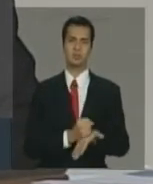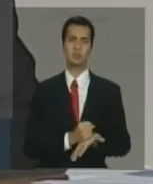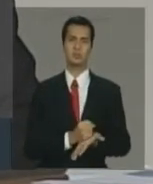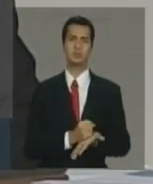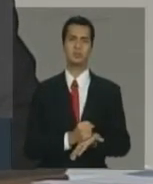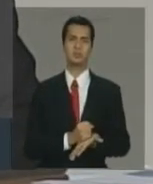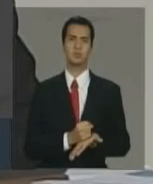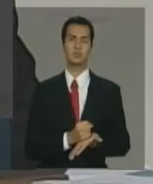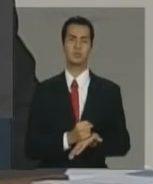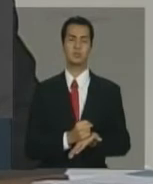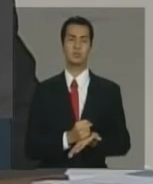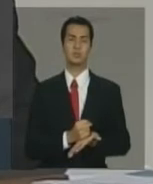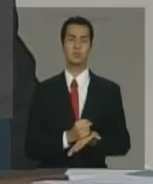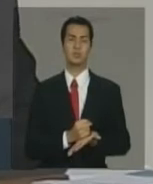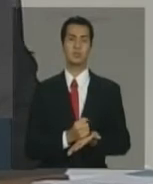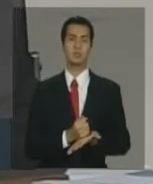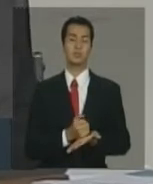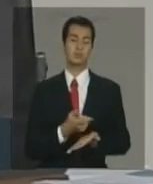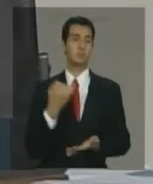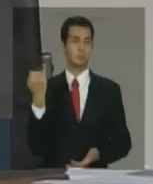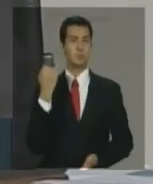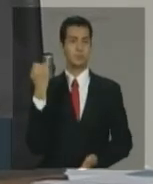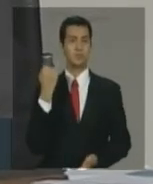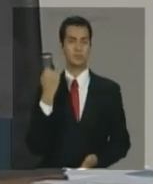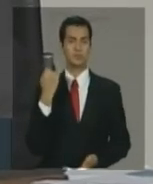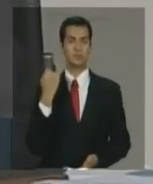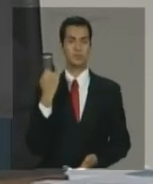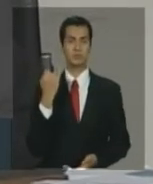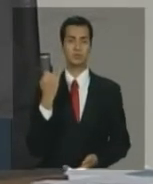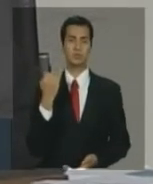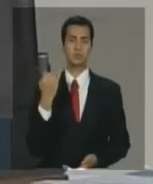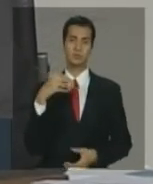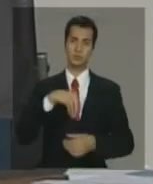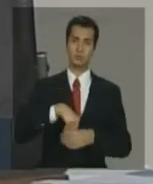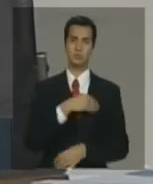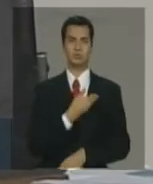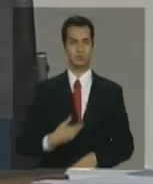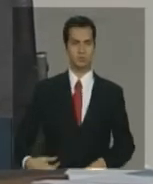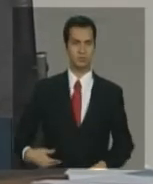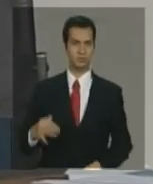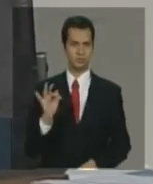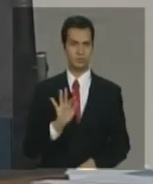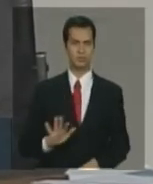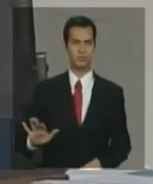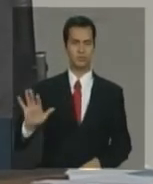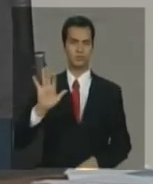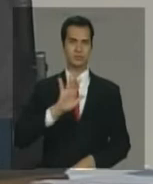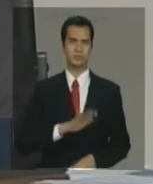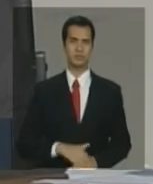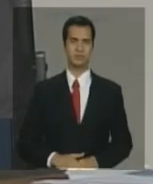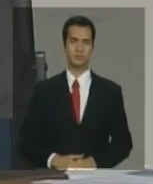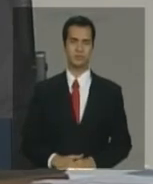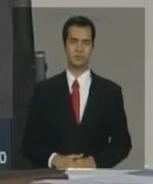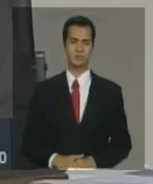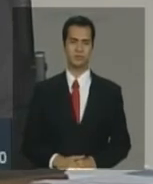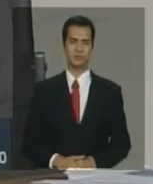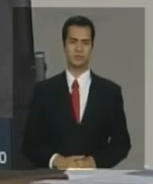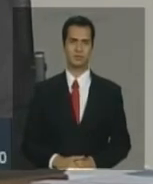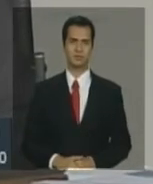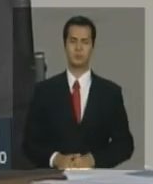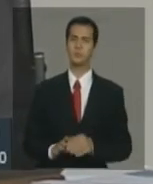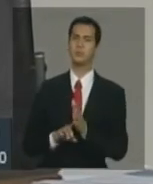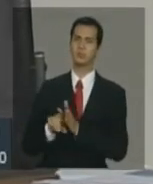Setor Público, no longo prazo é muito importante. Então, para nós, isso foi uma grande conquista do país. Só para tirar uma dúvida,